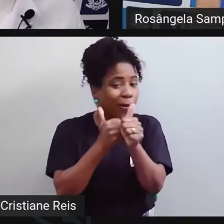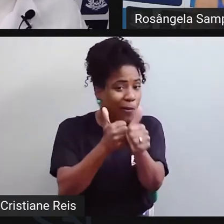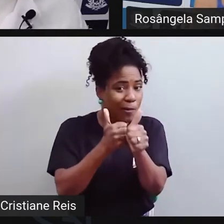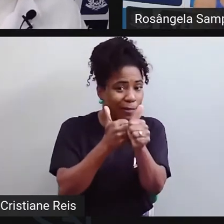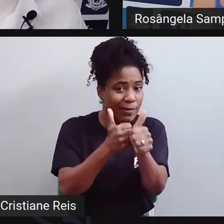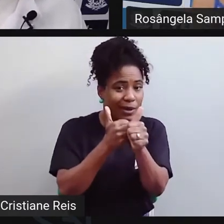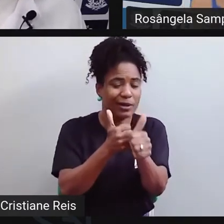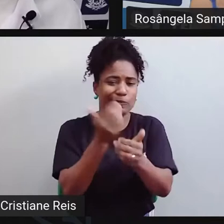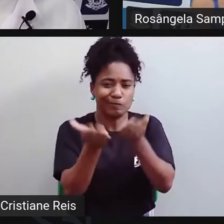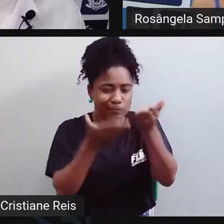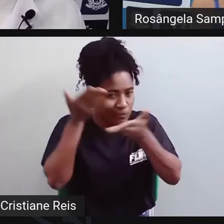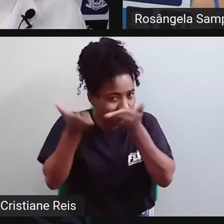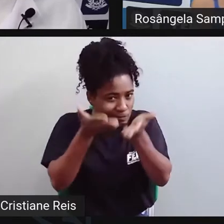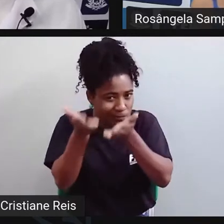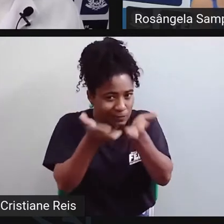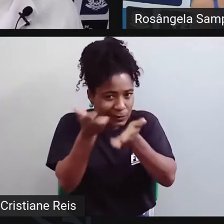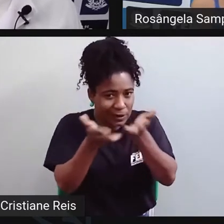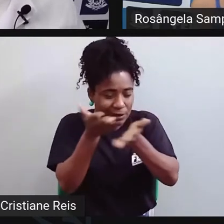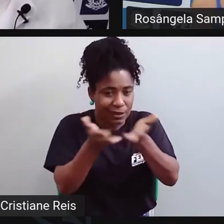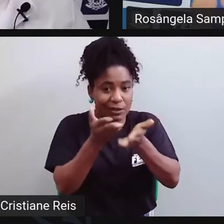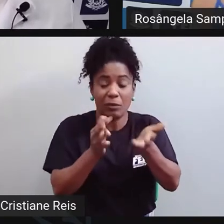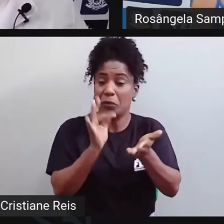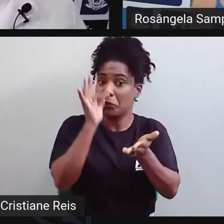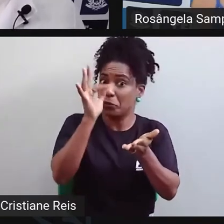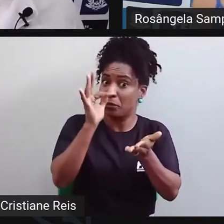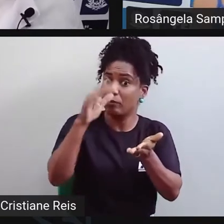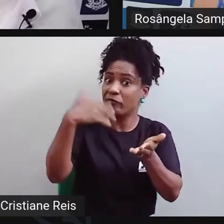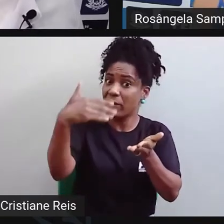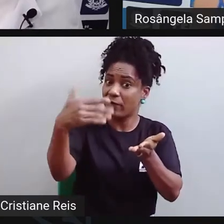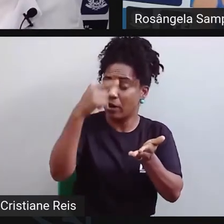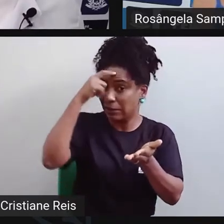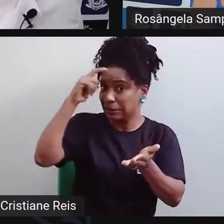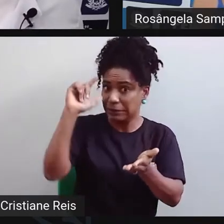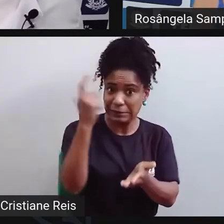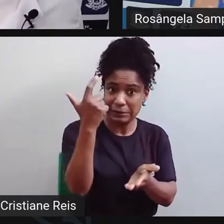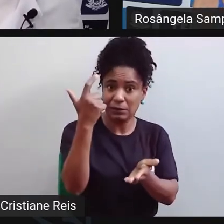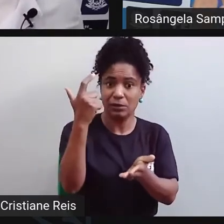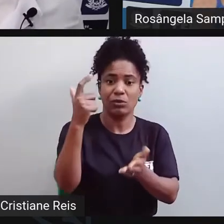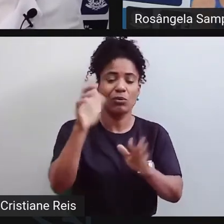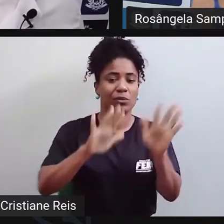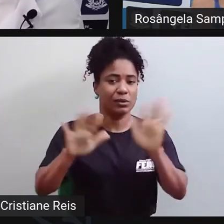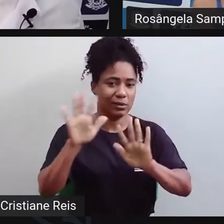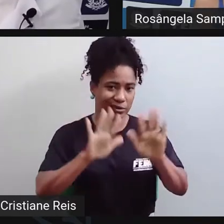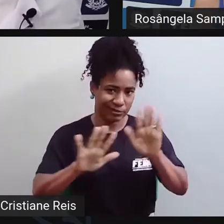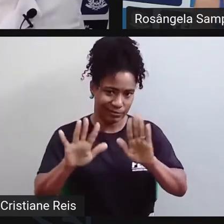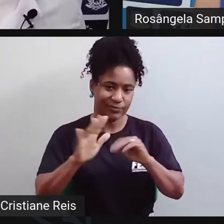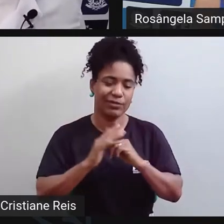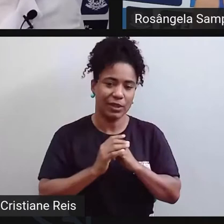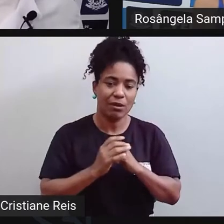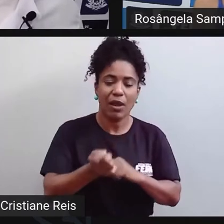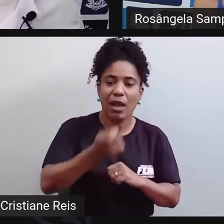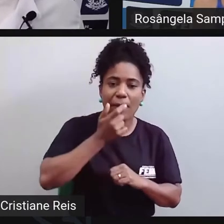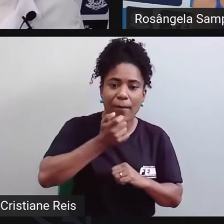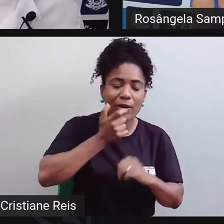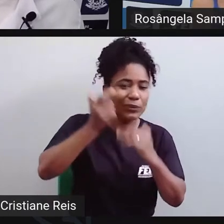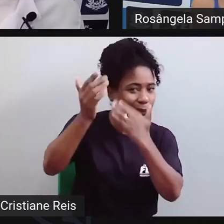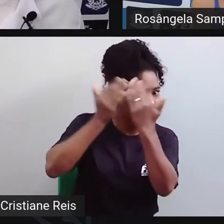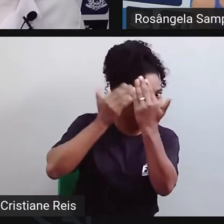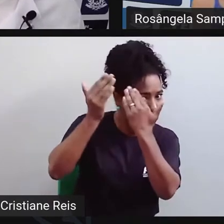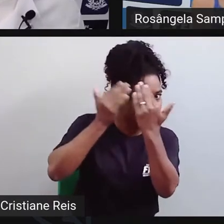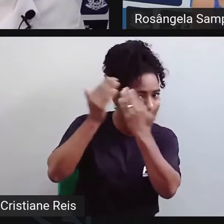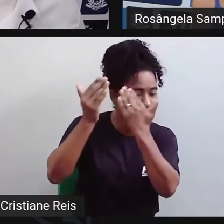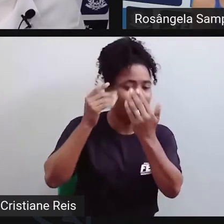para que a pessoa não venha a ter o transtorno. E os tratamentos medicamentosos com os psiquiatras, a